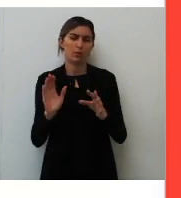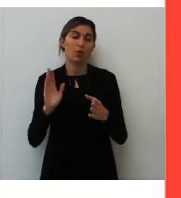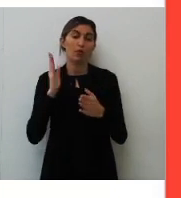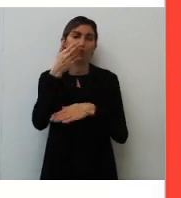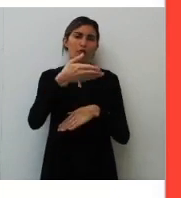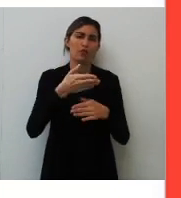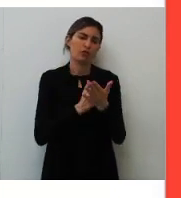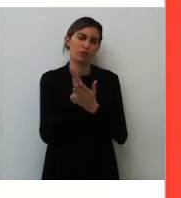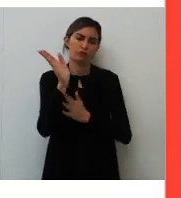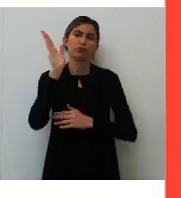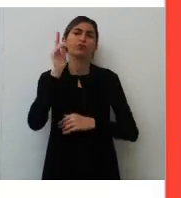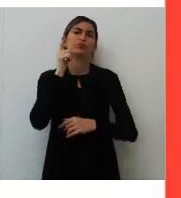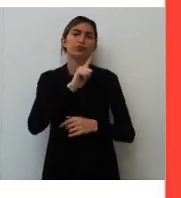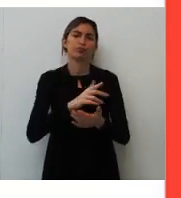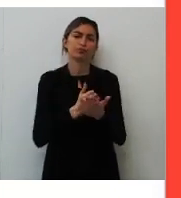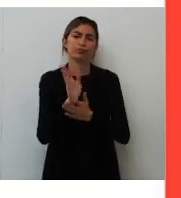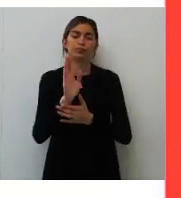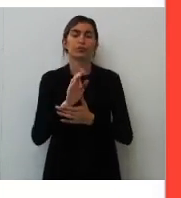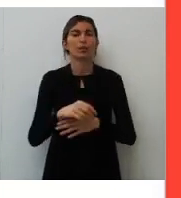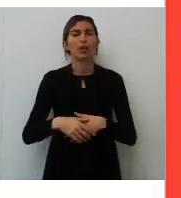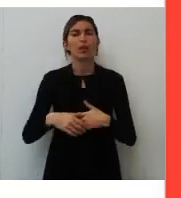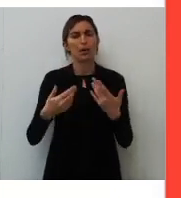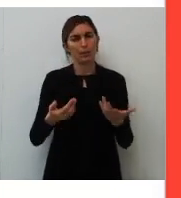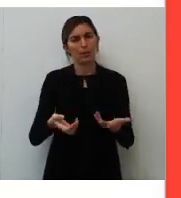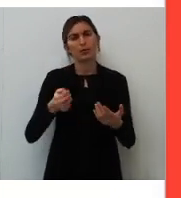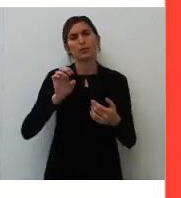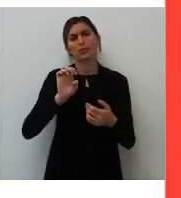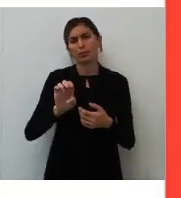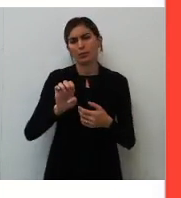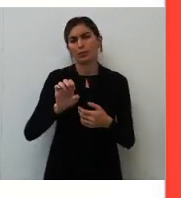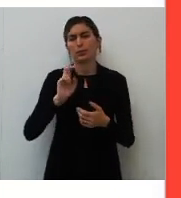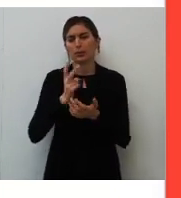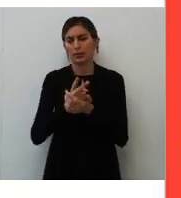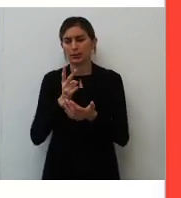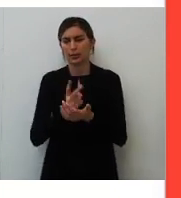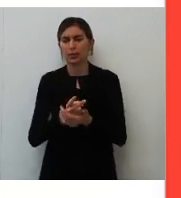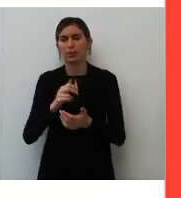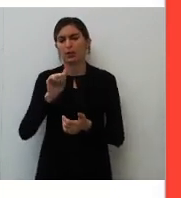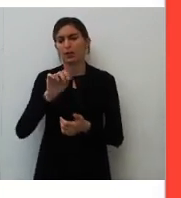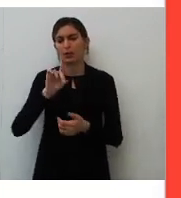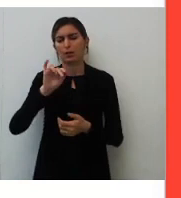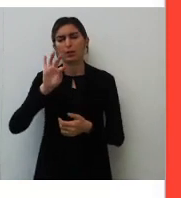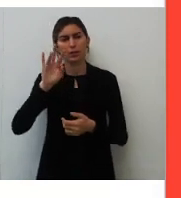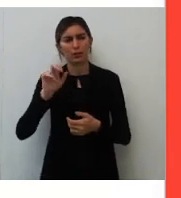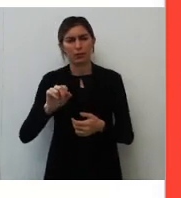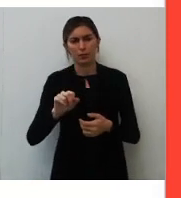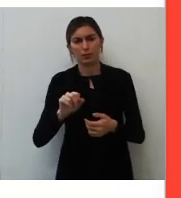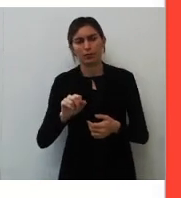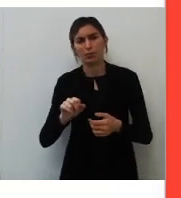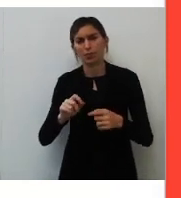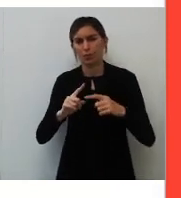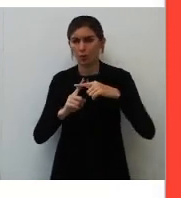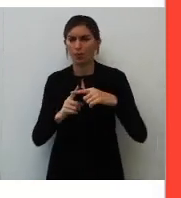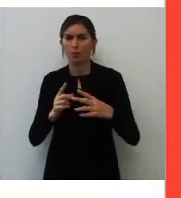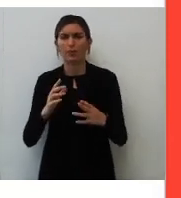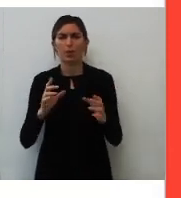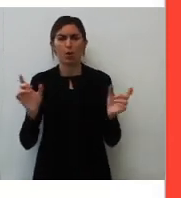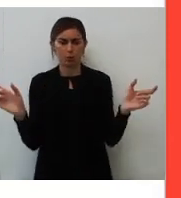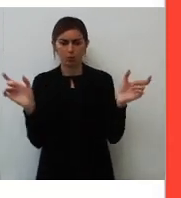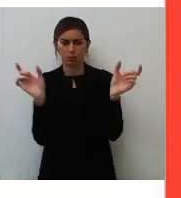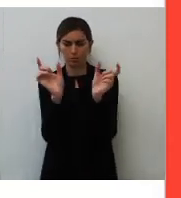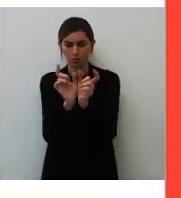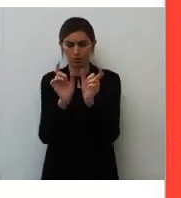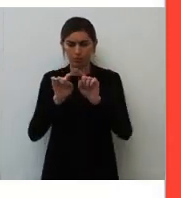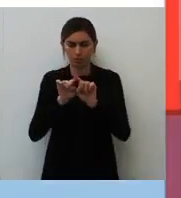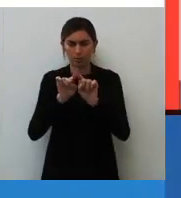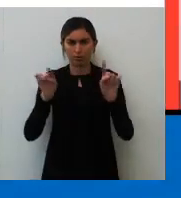aprovado. Apesar do I normalmente ser aditivo, é uma adição, a oração sublinhada